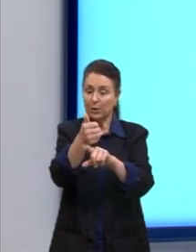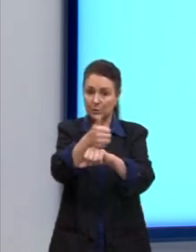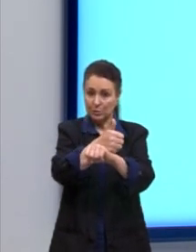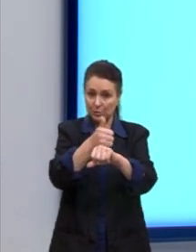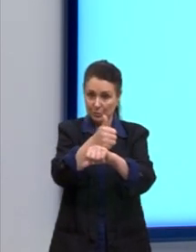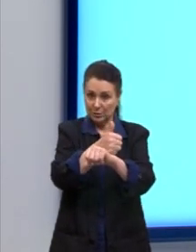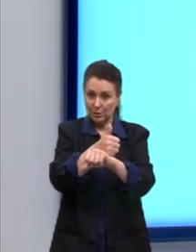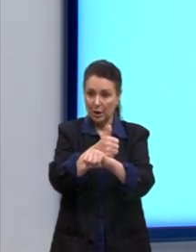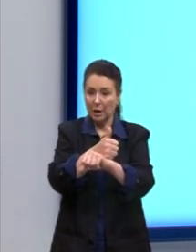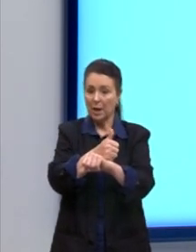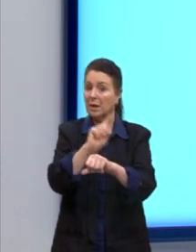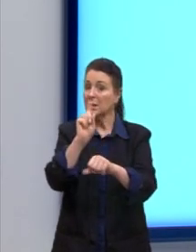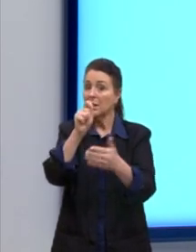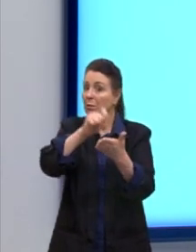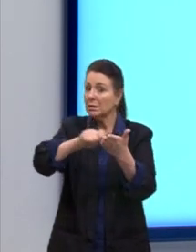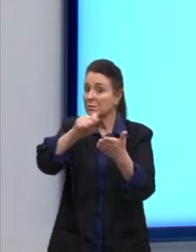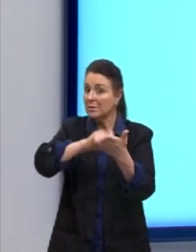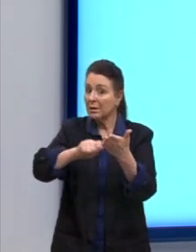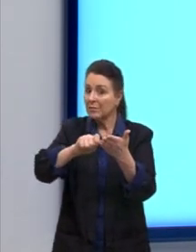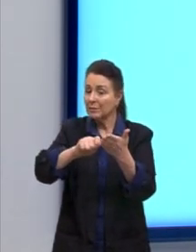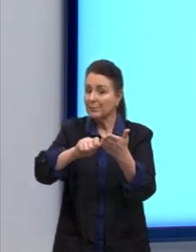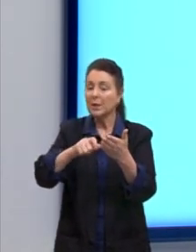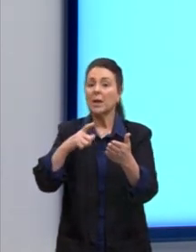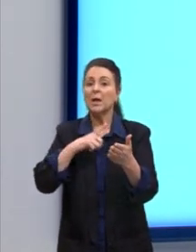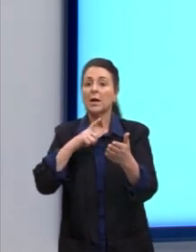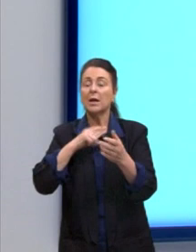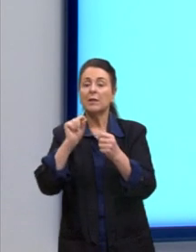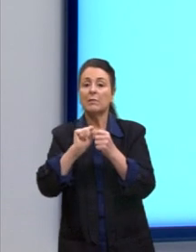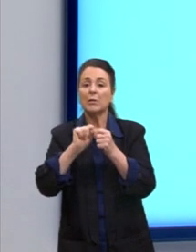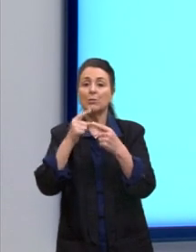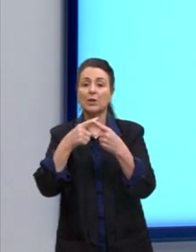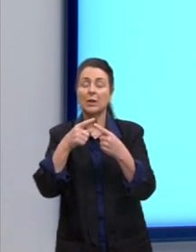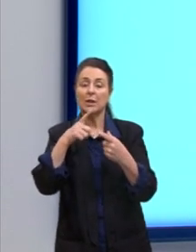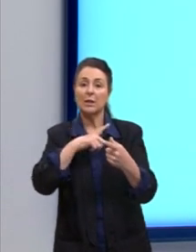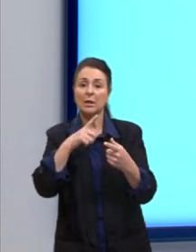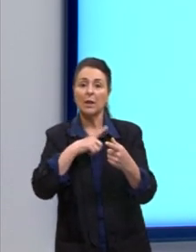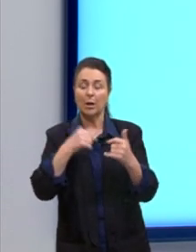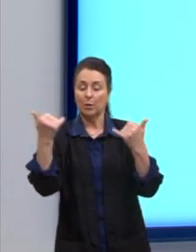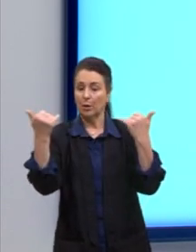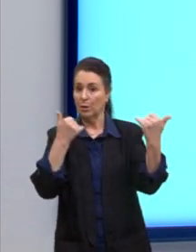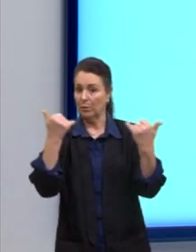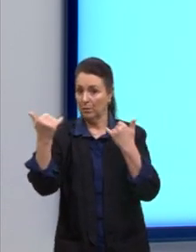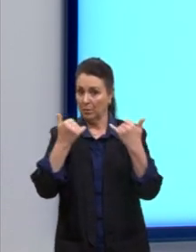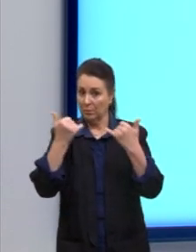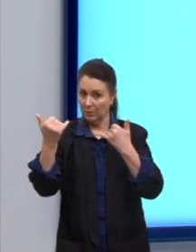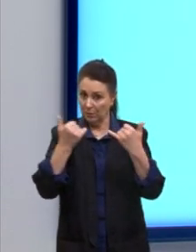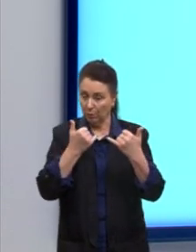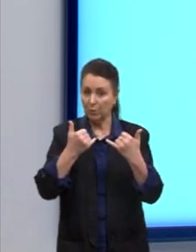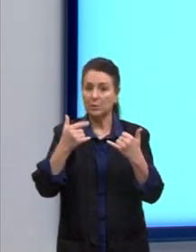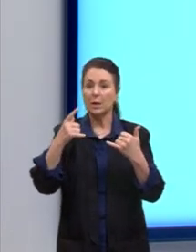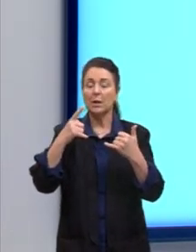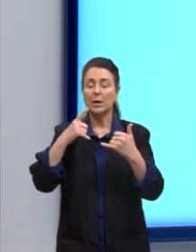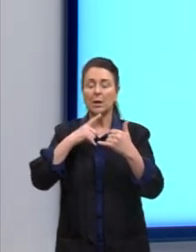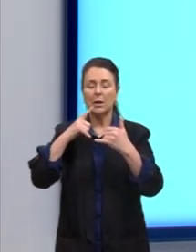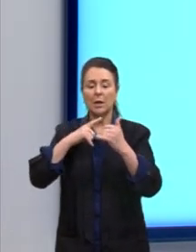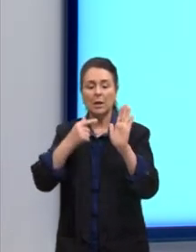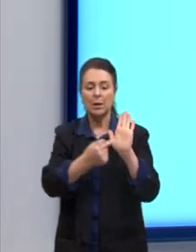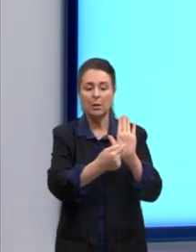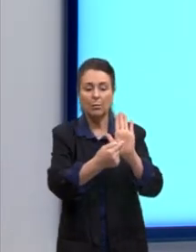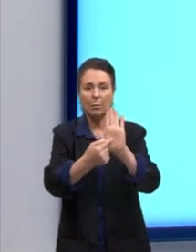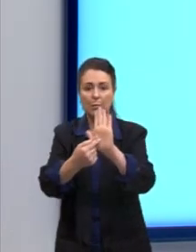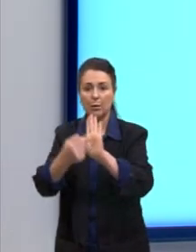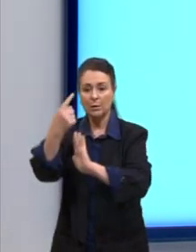construir o seu texto. Esse recurso se constitui pela presença de informações que remetem a outros